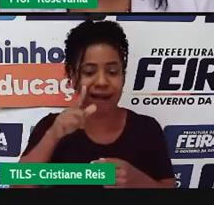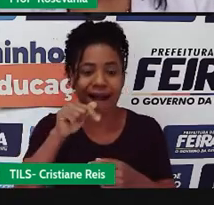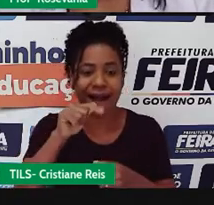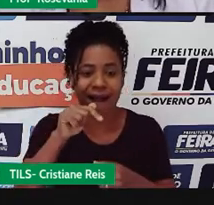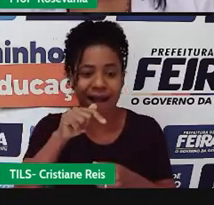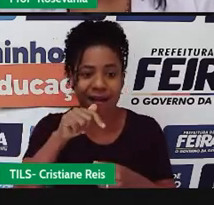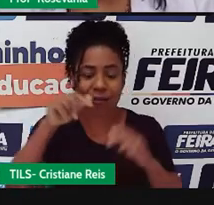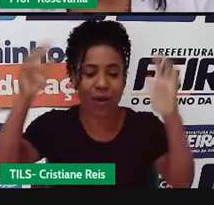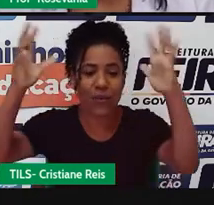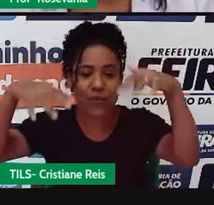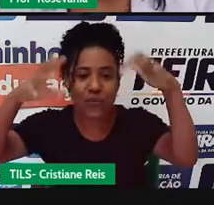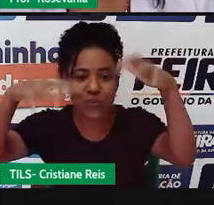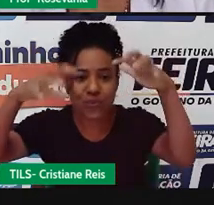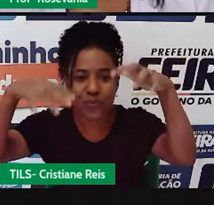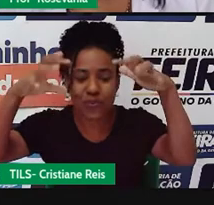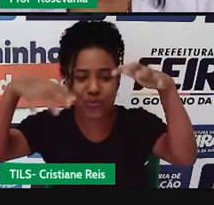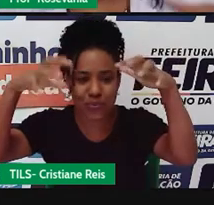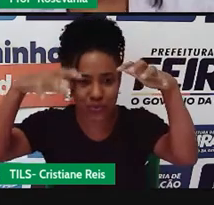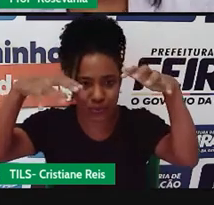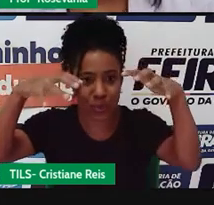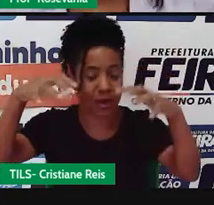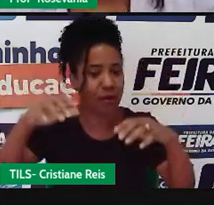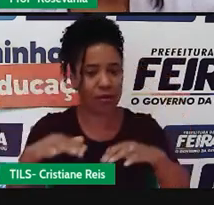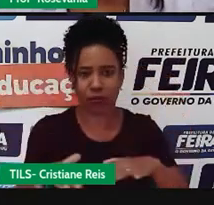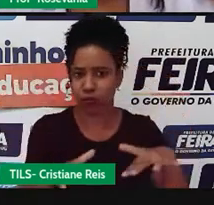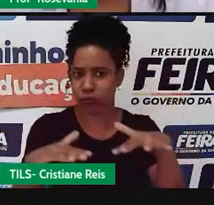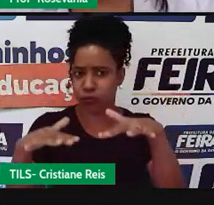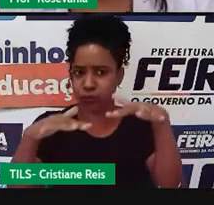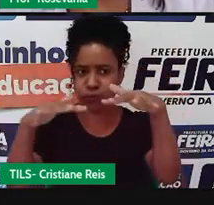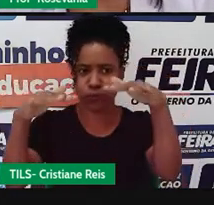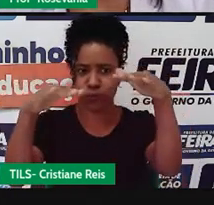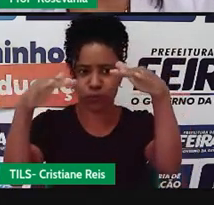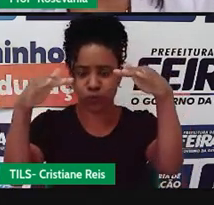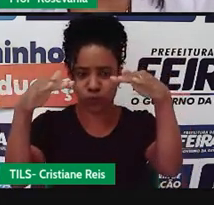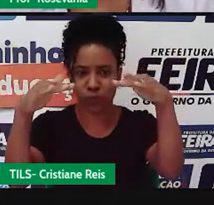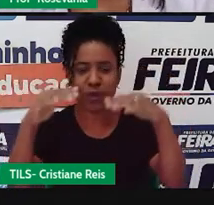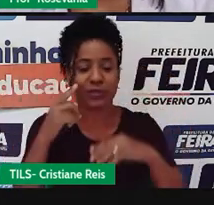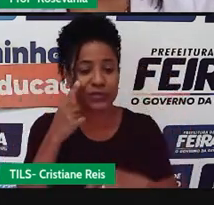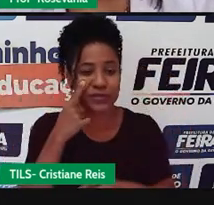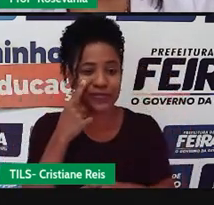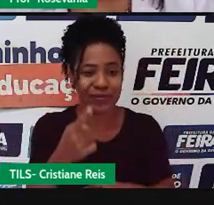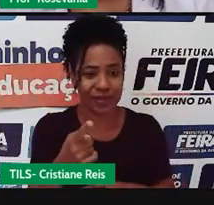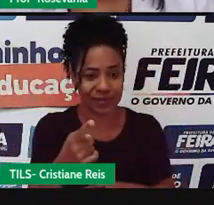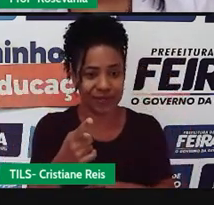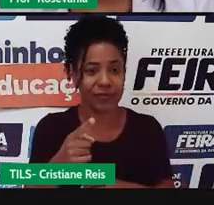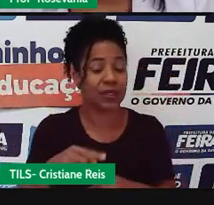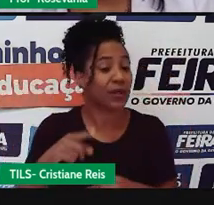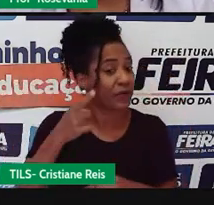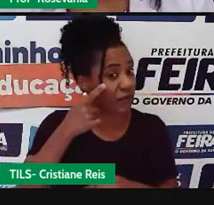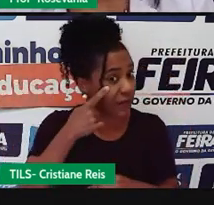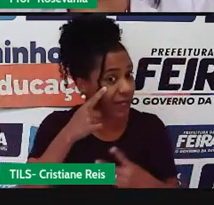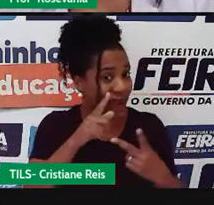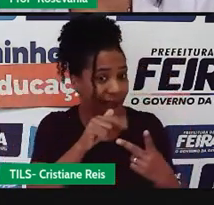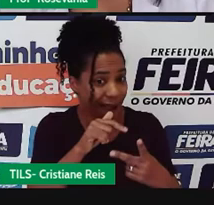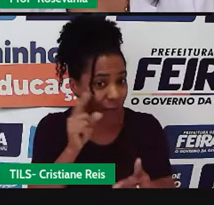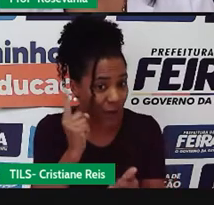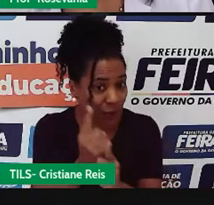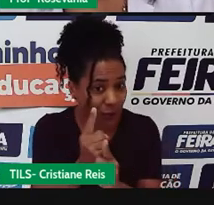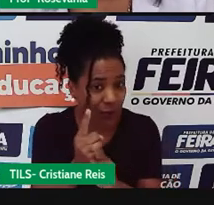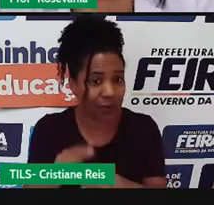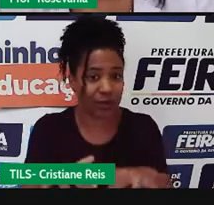consideração, né, o nível da água infiltrada e o pluvial das chuvas, né?